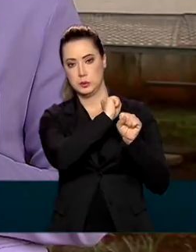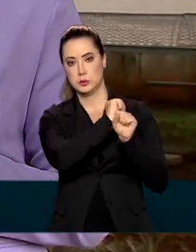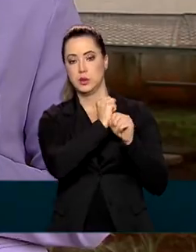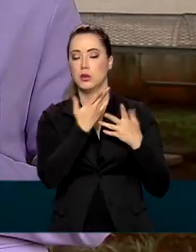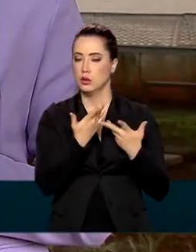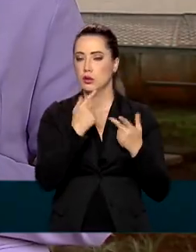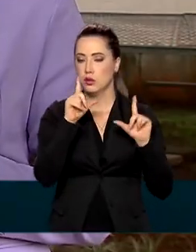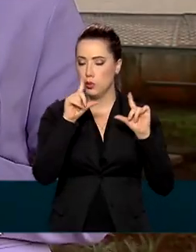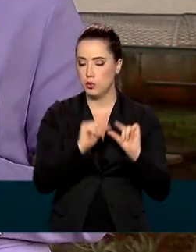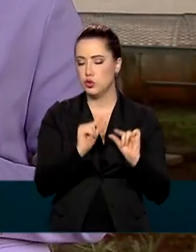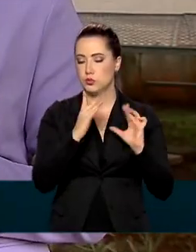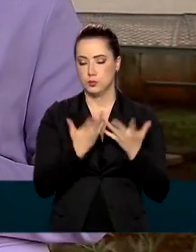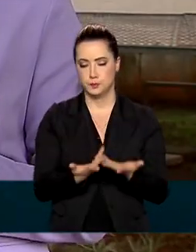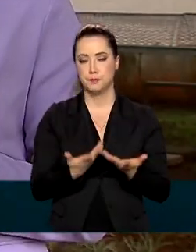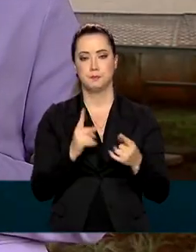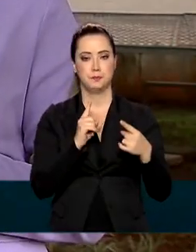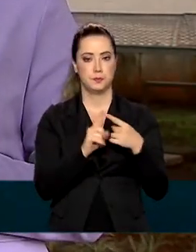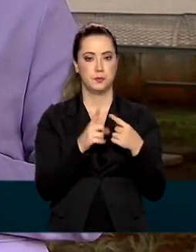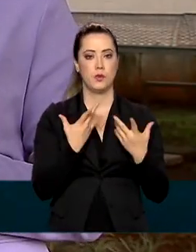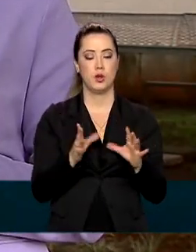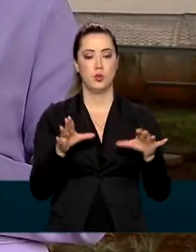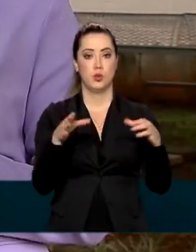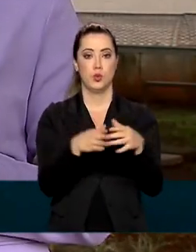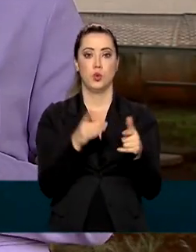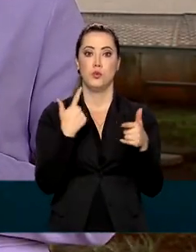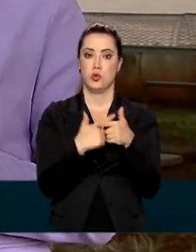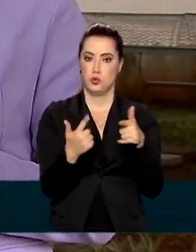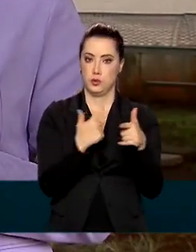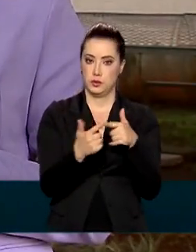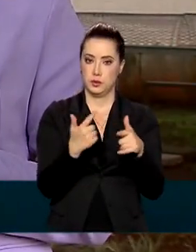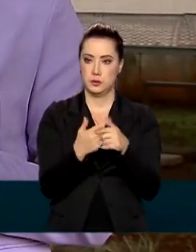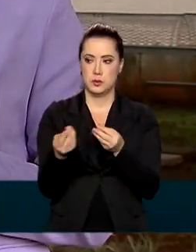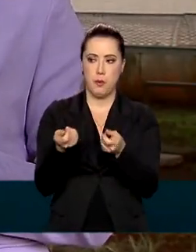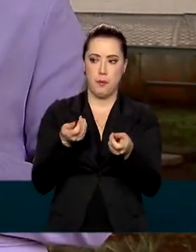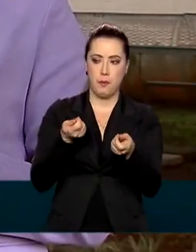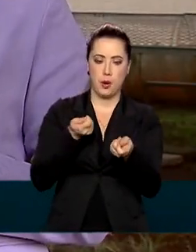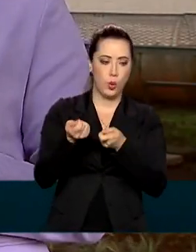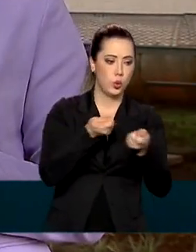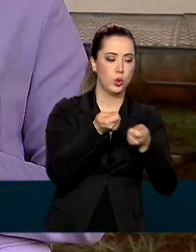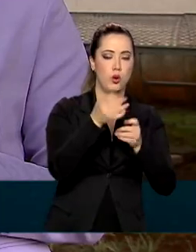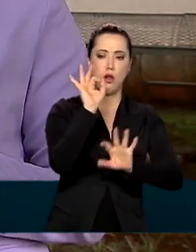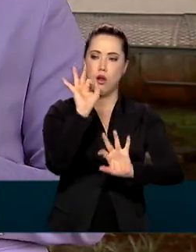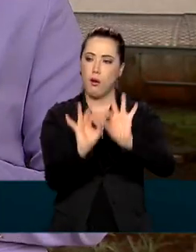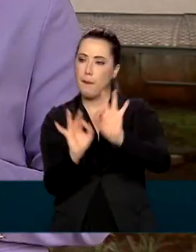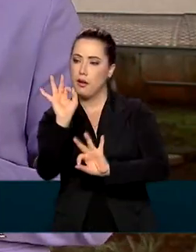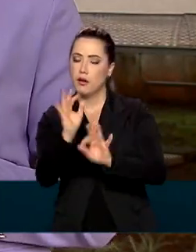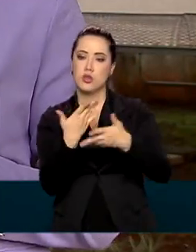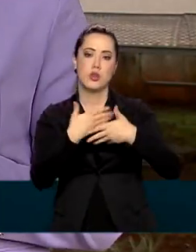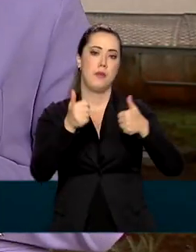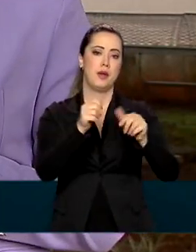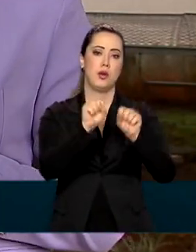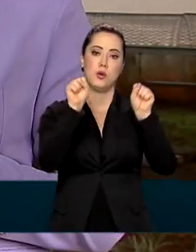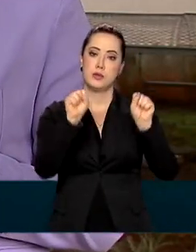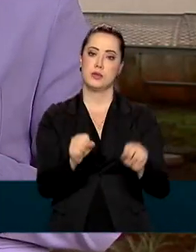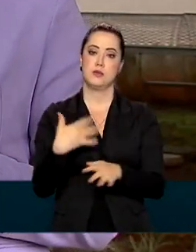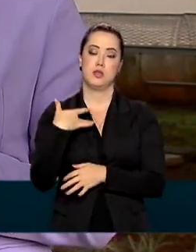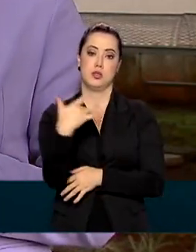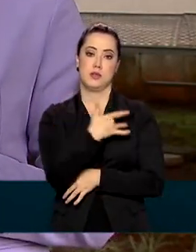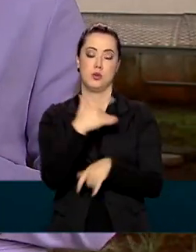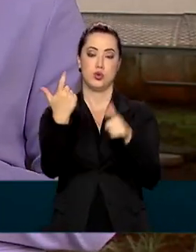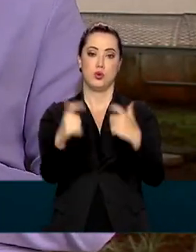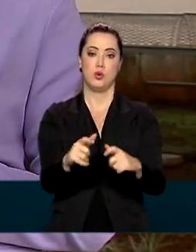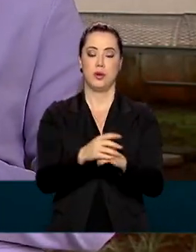Ministério da Saúde instalou um comitê de crise no Amazonas para reorganizar o sistema de saúde local. Manaus